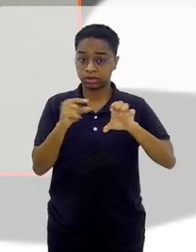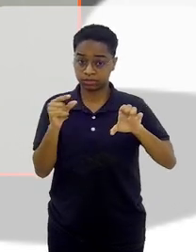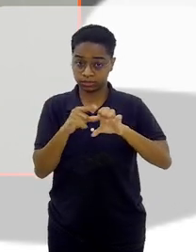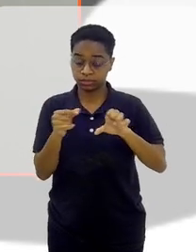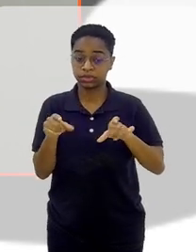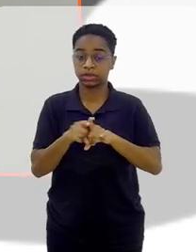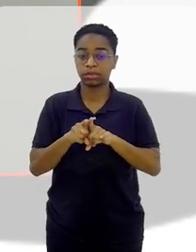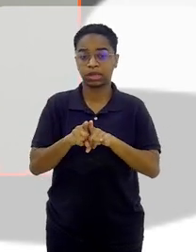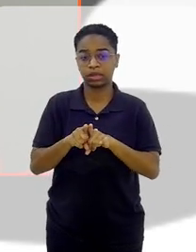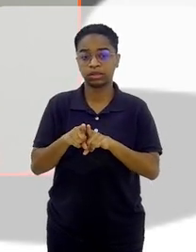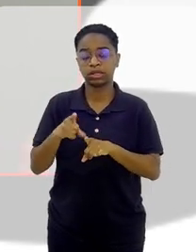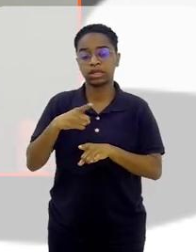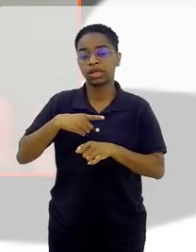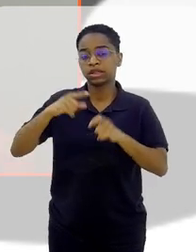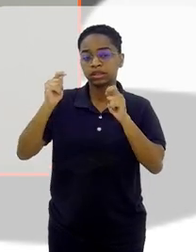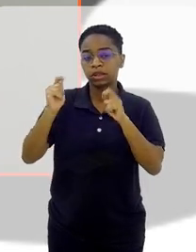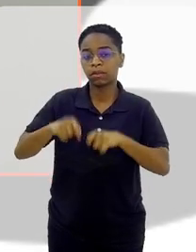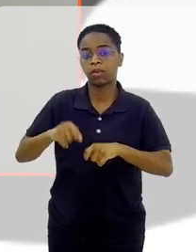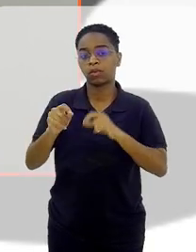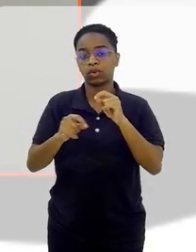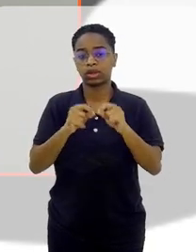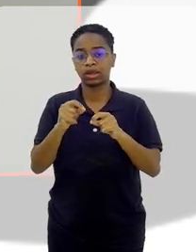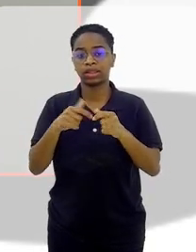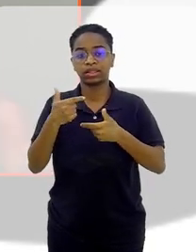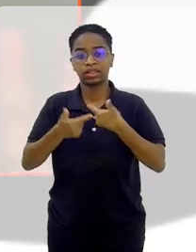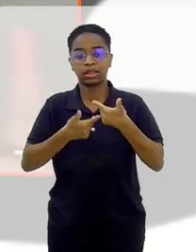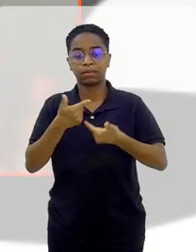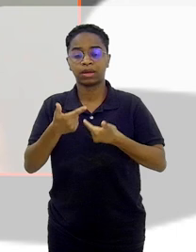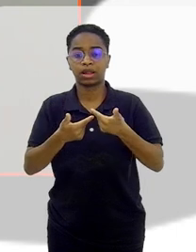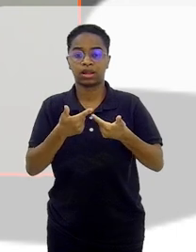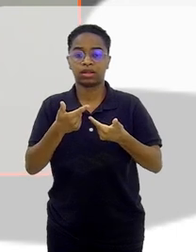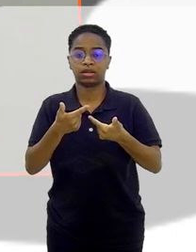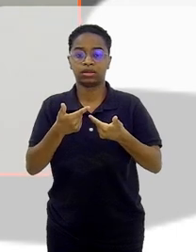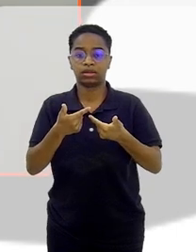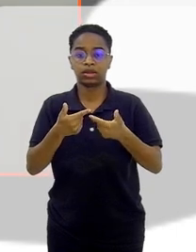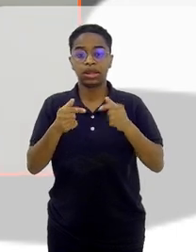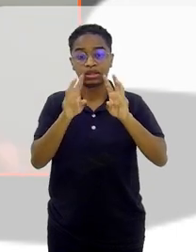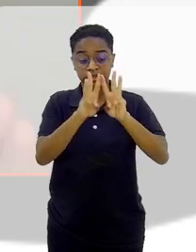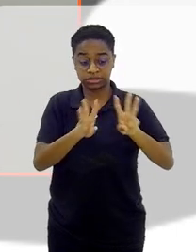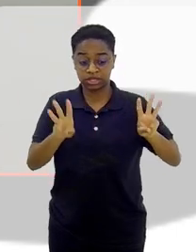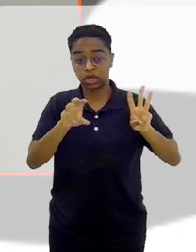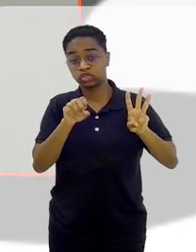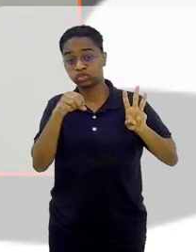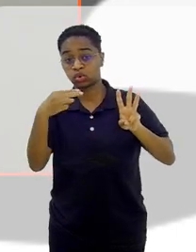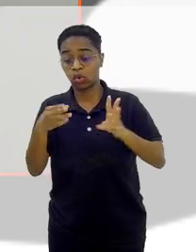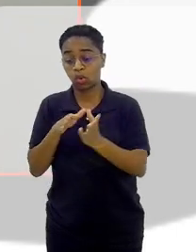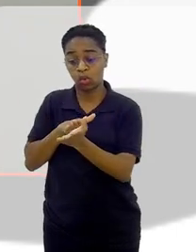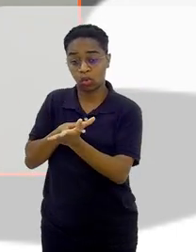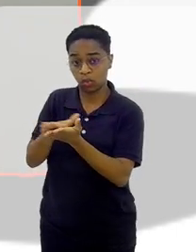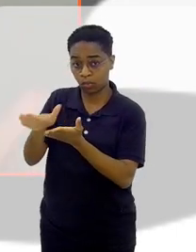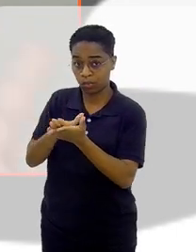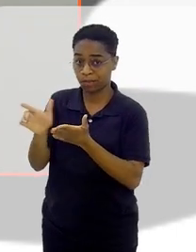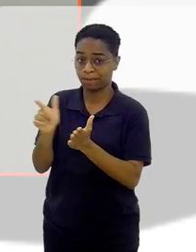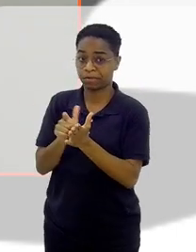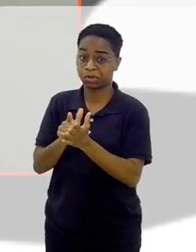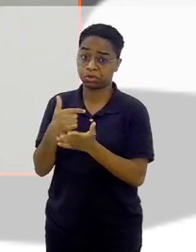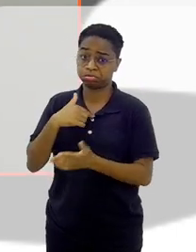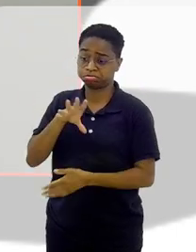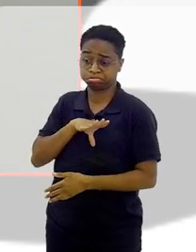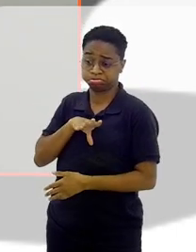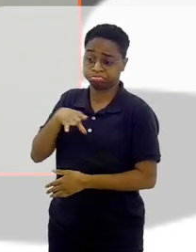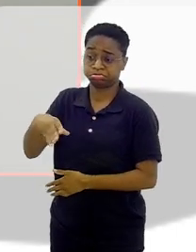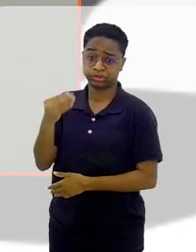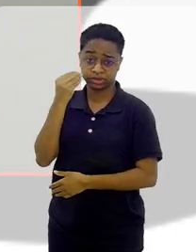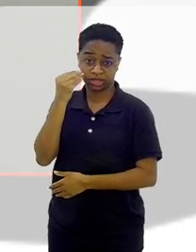Havia uma possibilidade de empreender em site ou empreender no impresso. E aí, eu ousei e falei assim, por que não